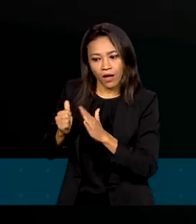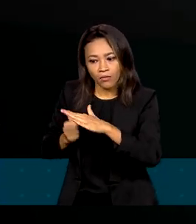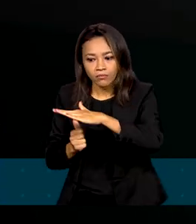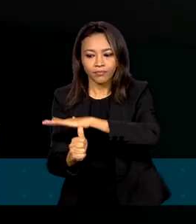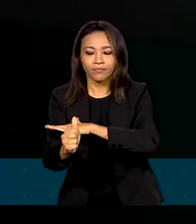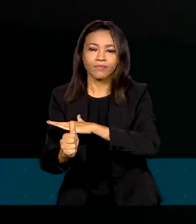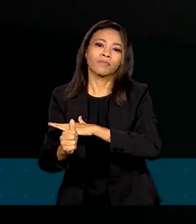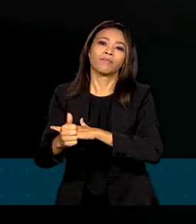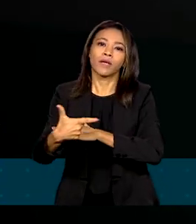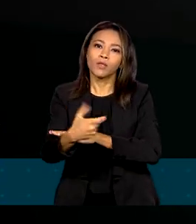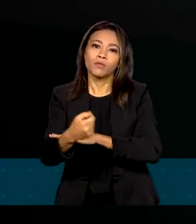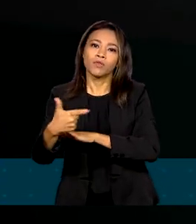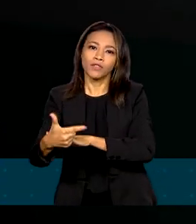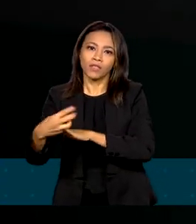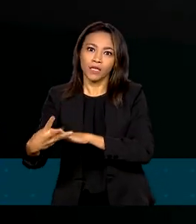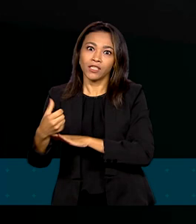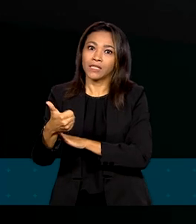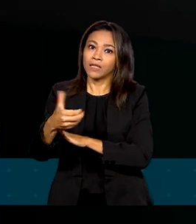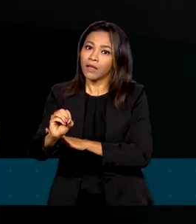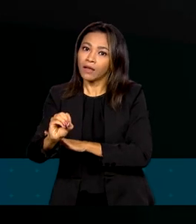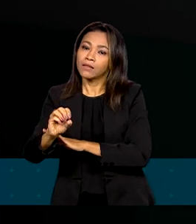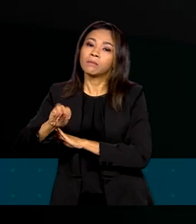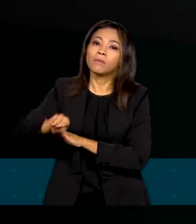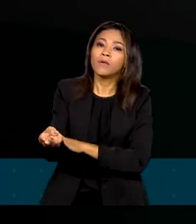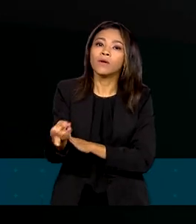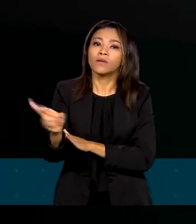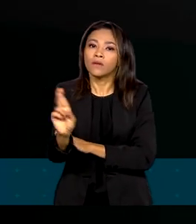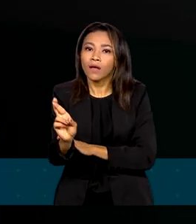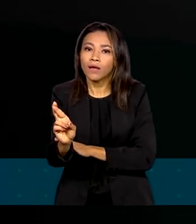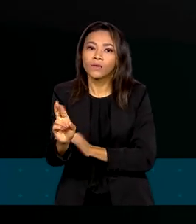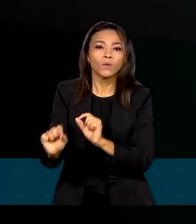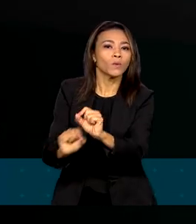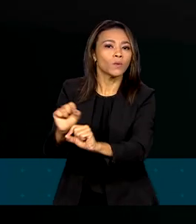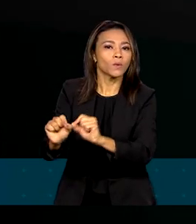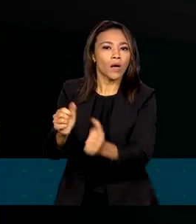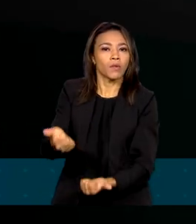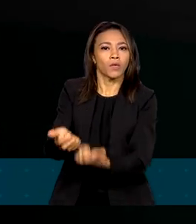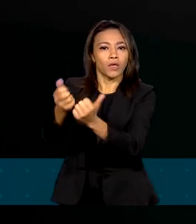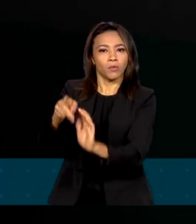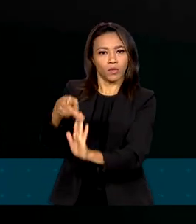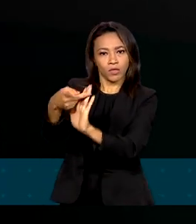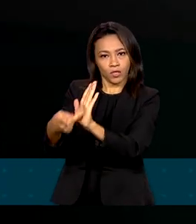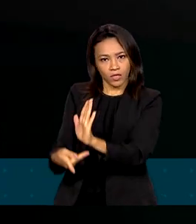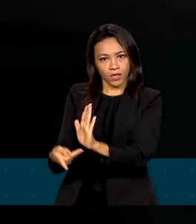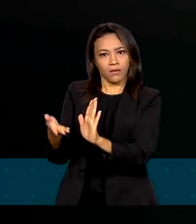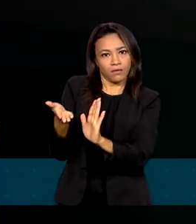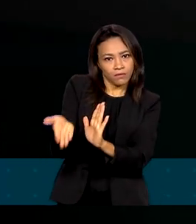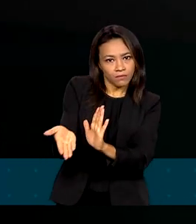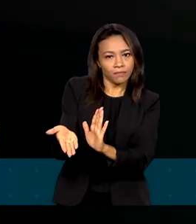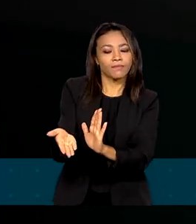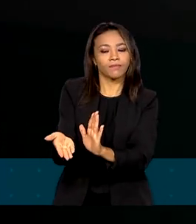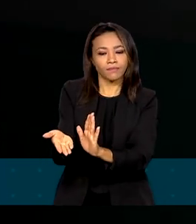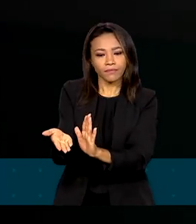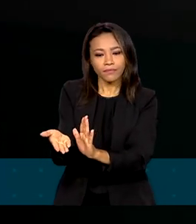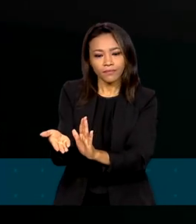em 2023 de 10 bilhões de reais, para projetos estruturantes nos quais